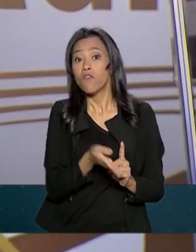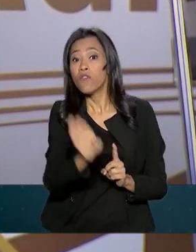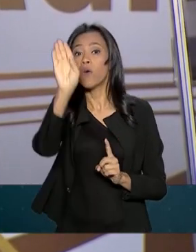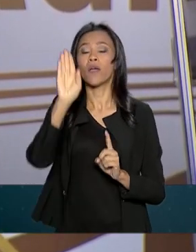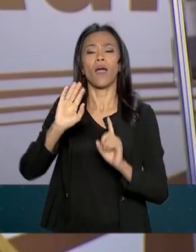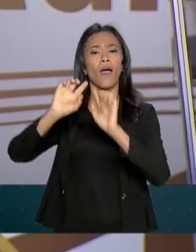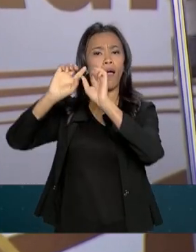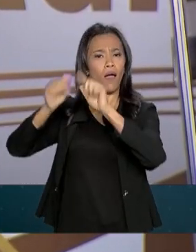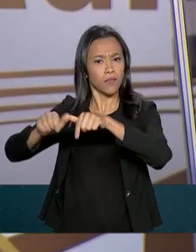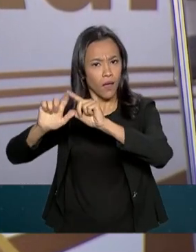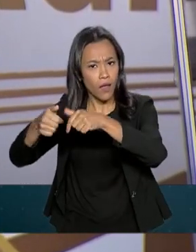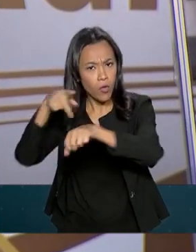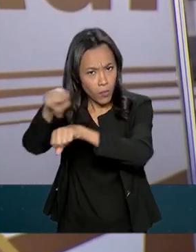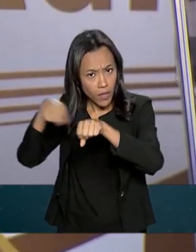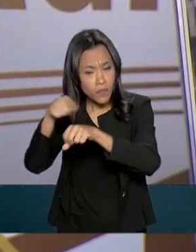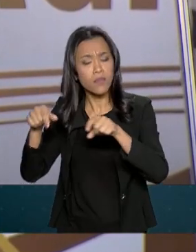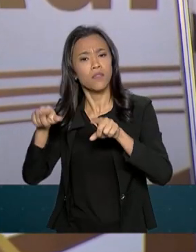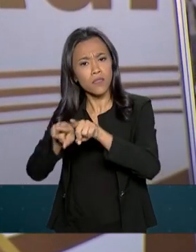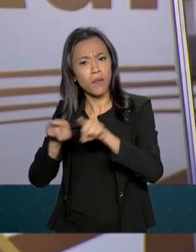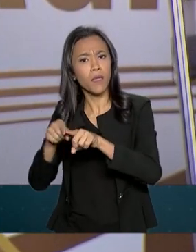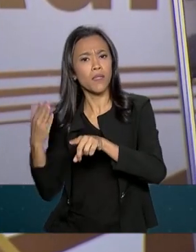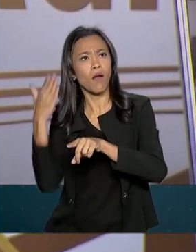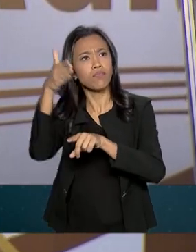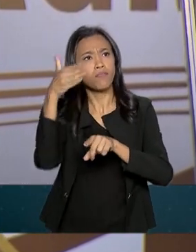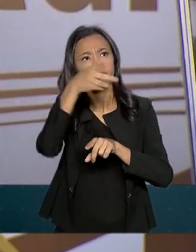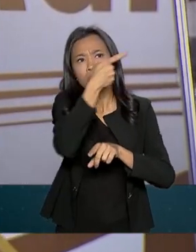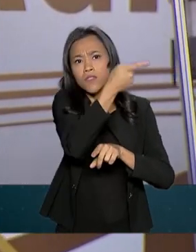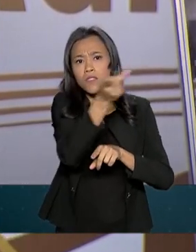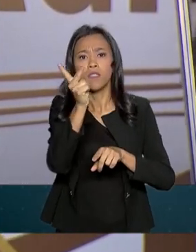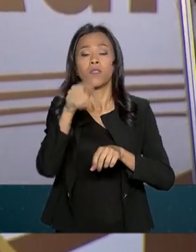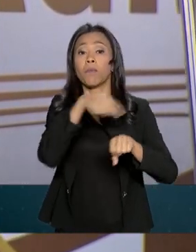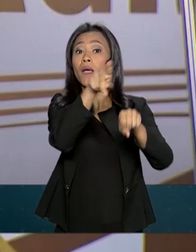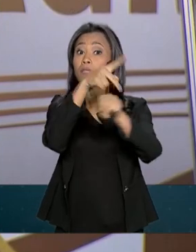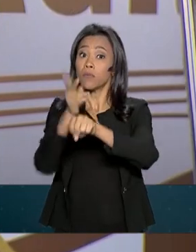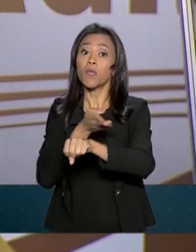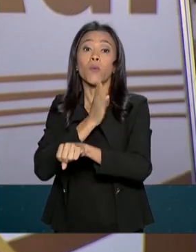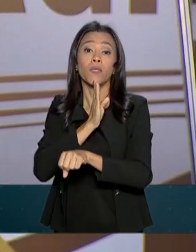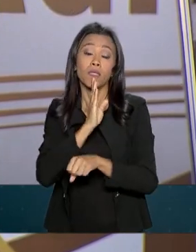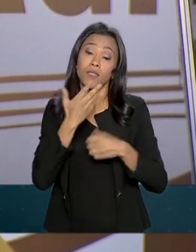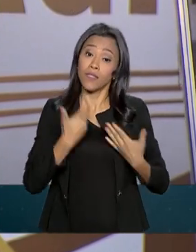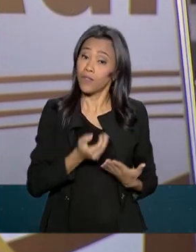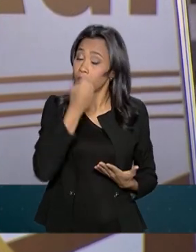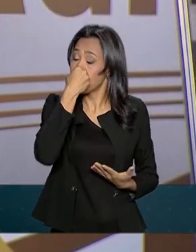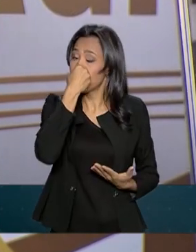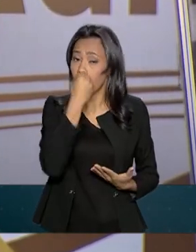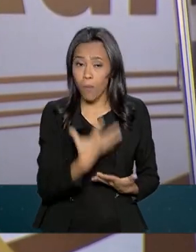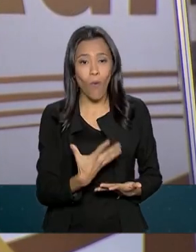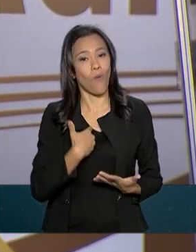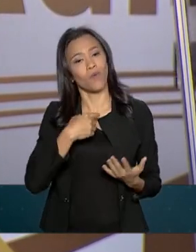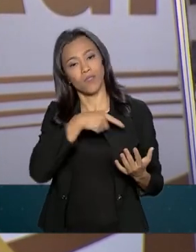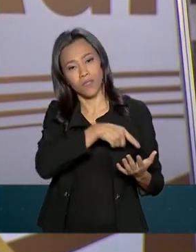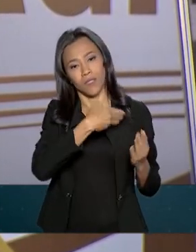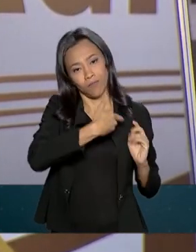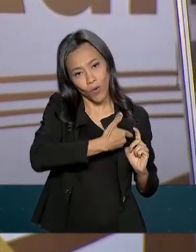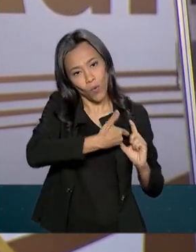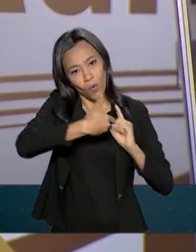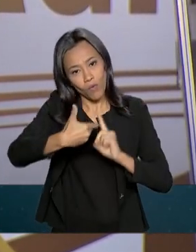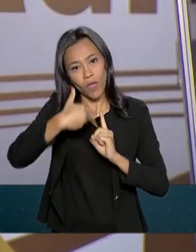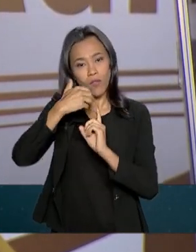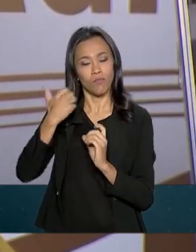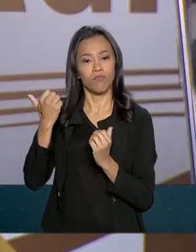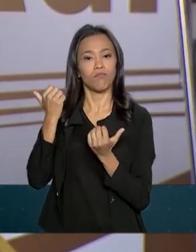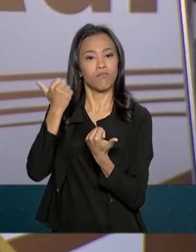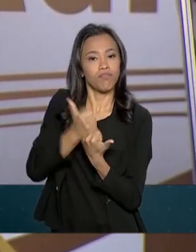em grande parte, nós temos muito a oferecer a outros países. Então, esse casamento é mais do que perfeito. Os nossos